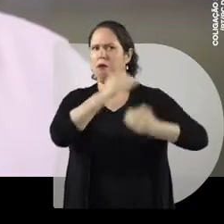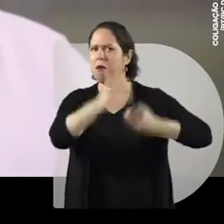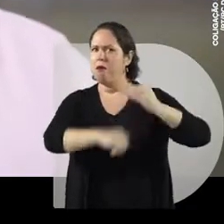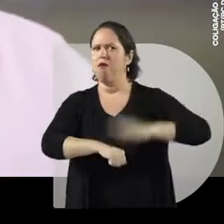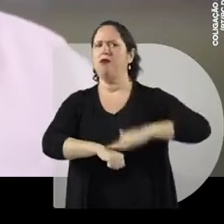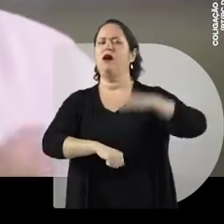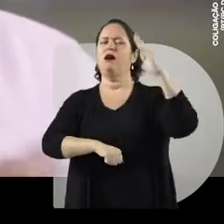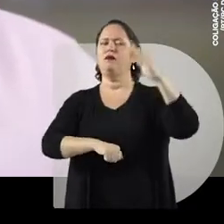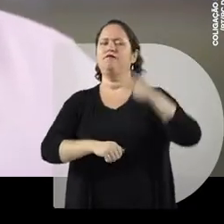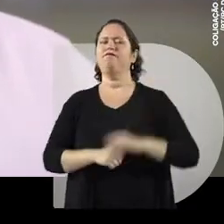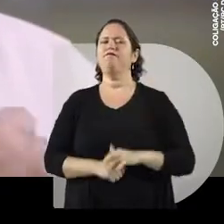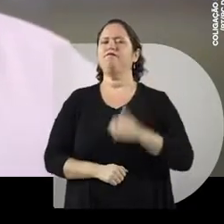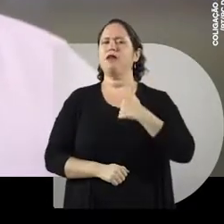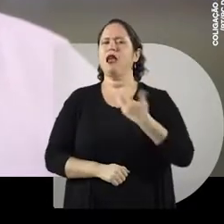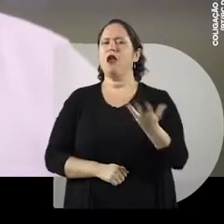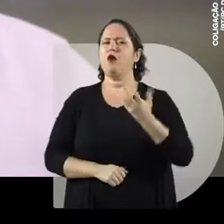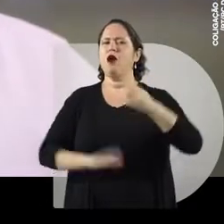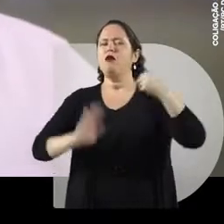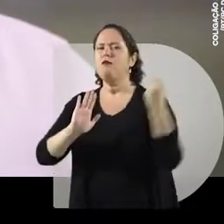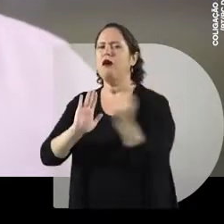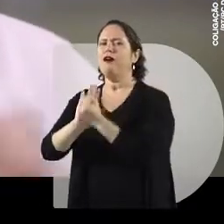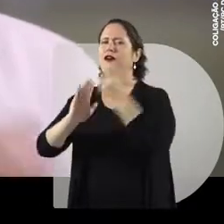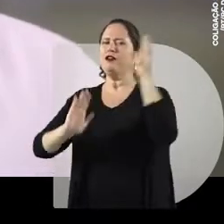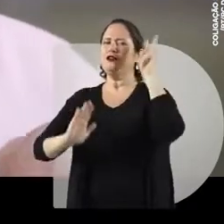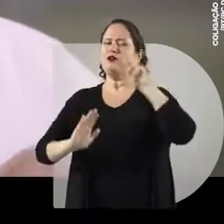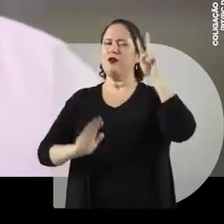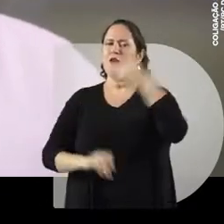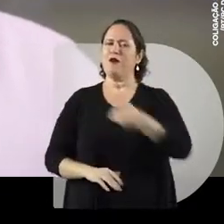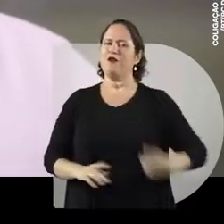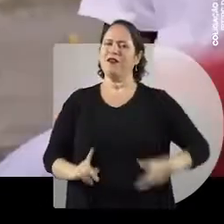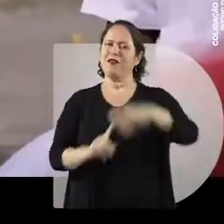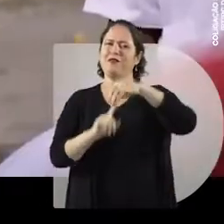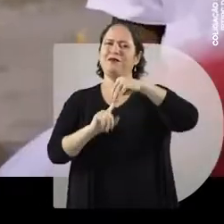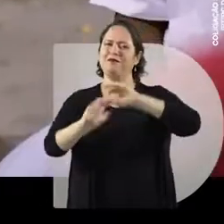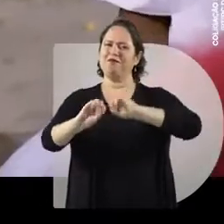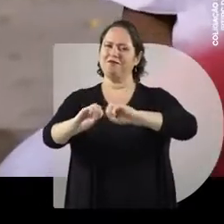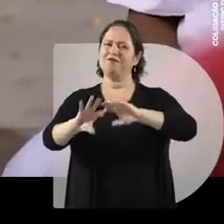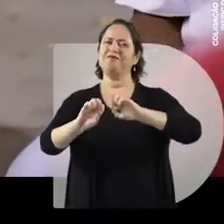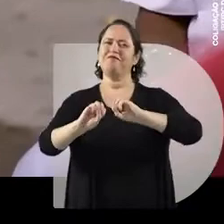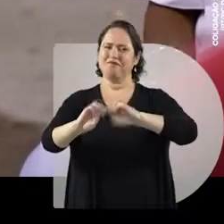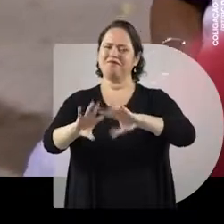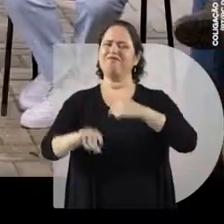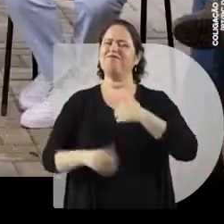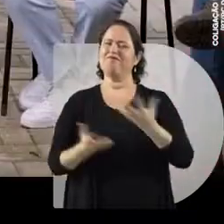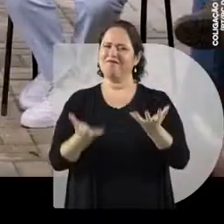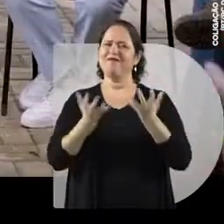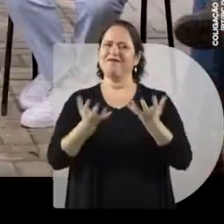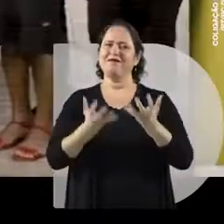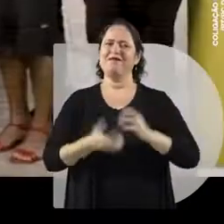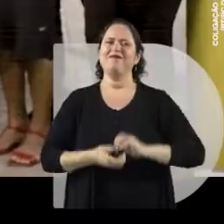feita. Mas eu quero passar para a história como governador da educação. É isso que eu quero passar.